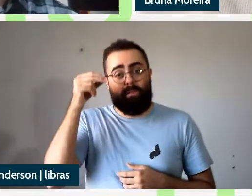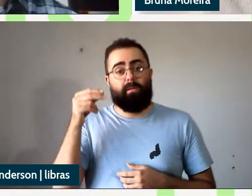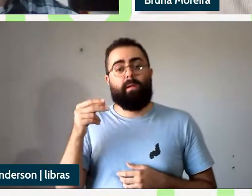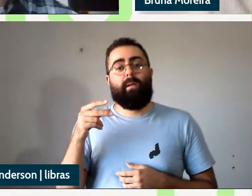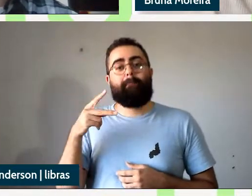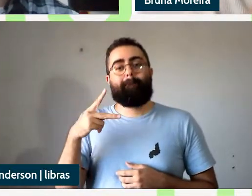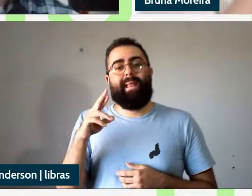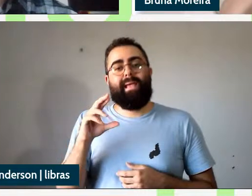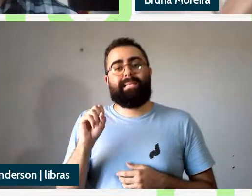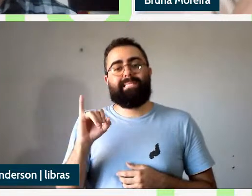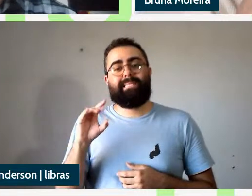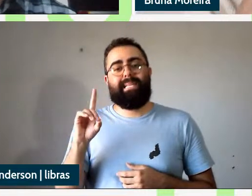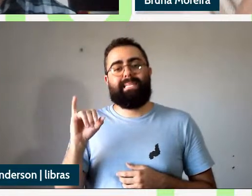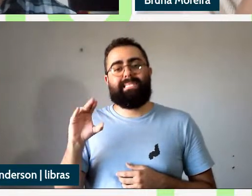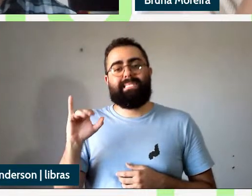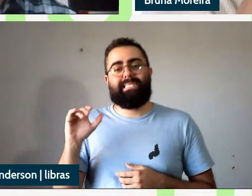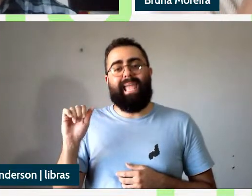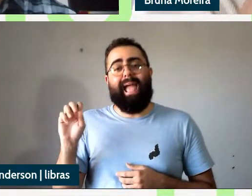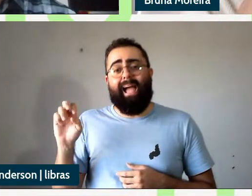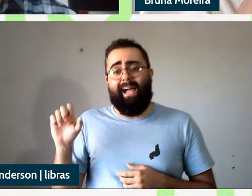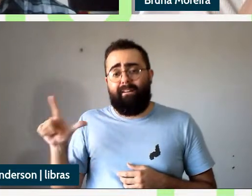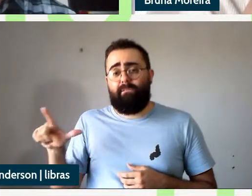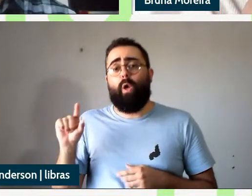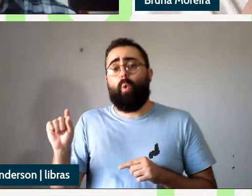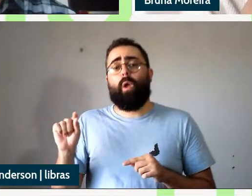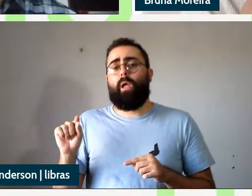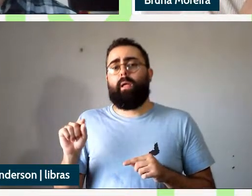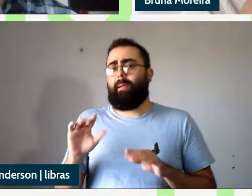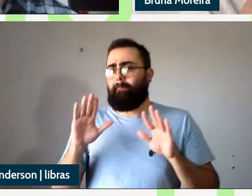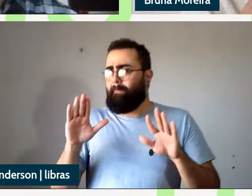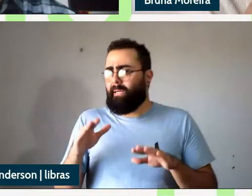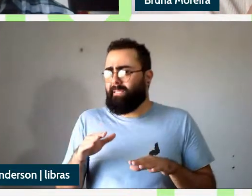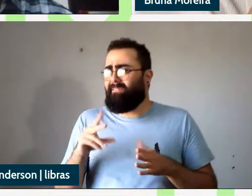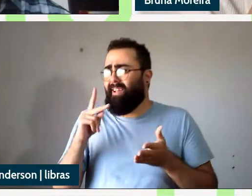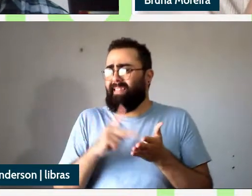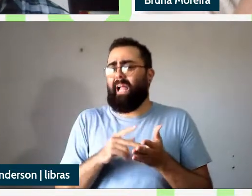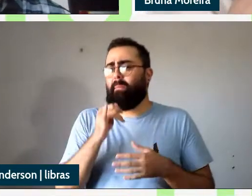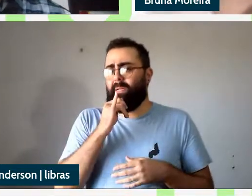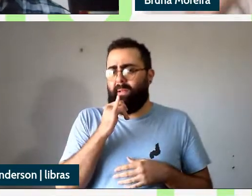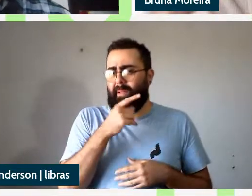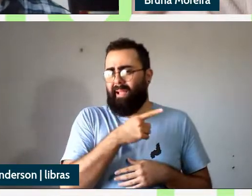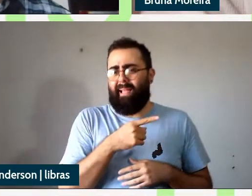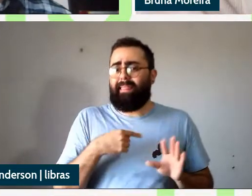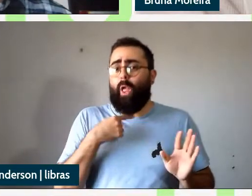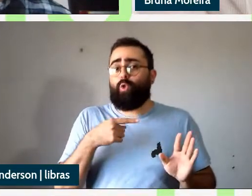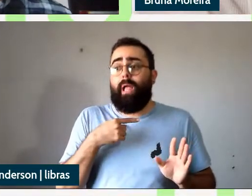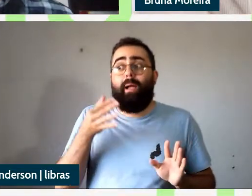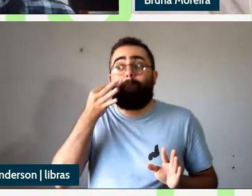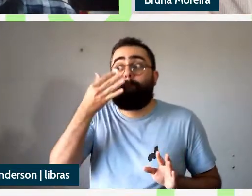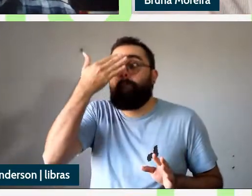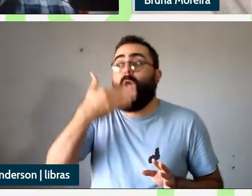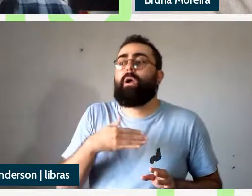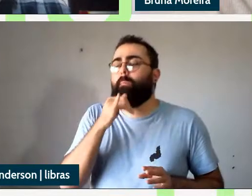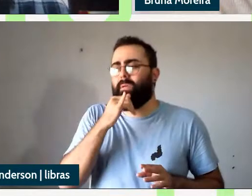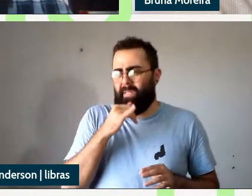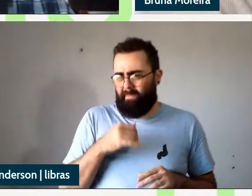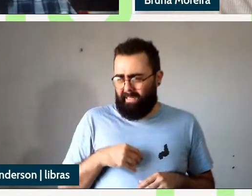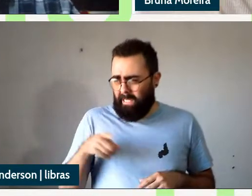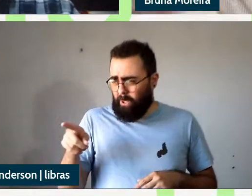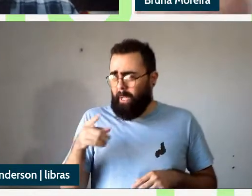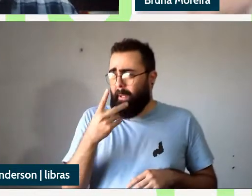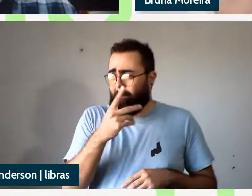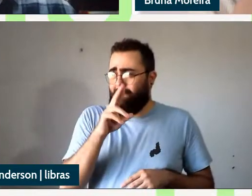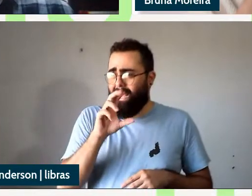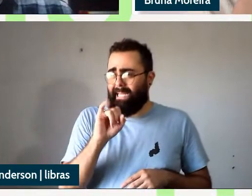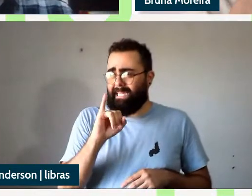mas ainda que eles não sejam atestados assim como prefeitar ou presidenciar exato é não tem presidenciar e nem prefeitar